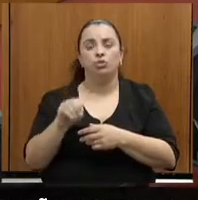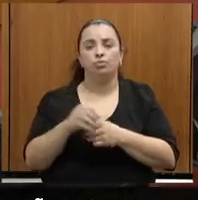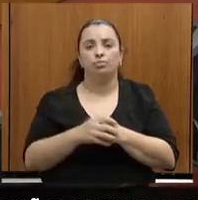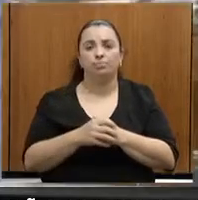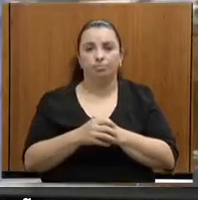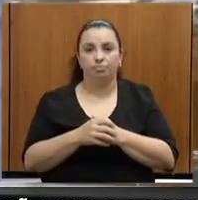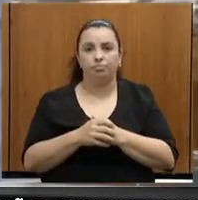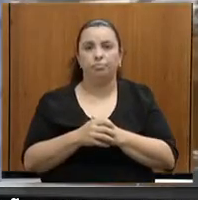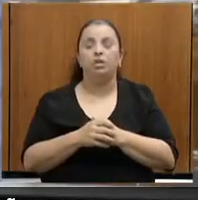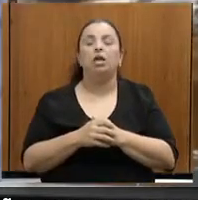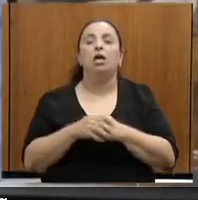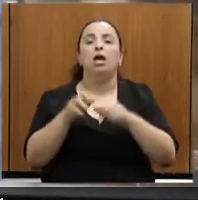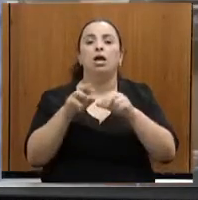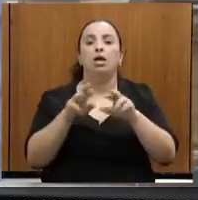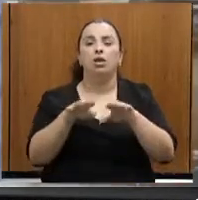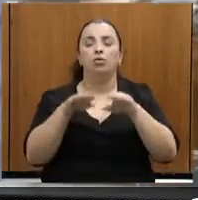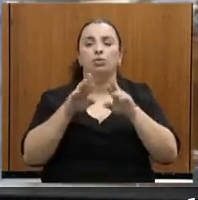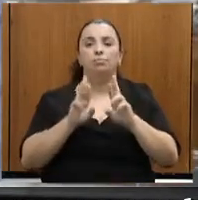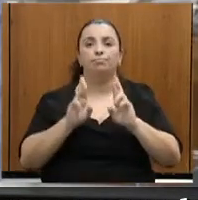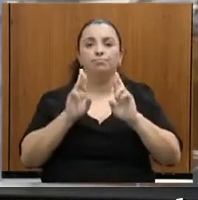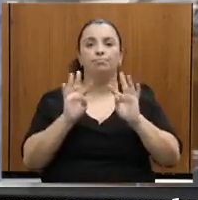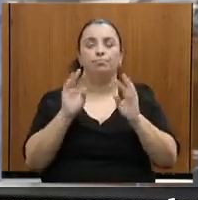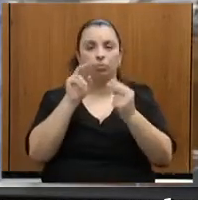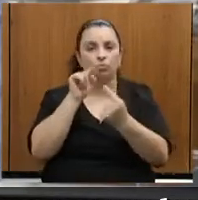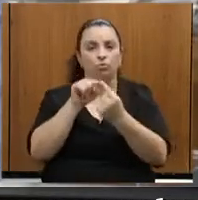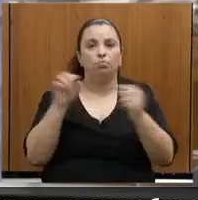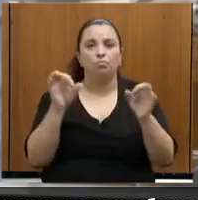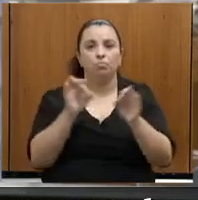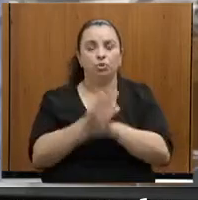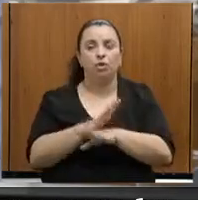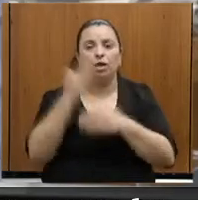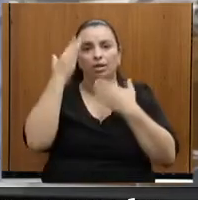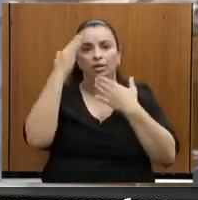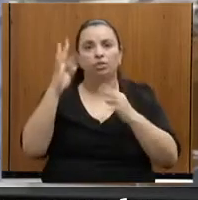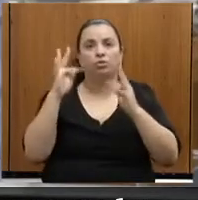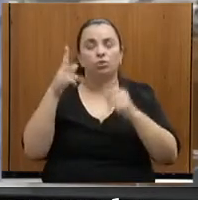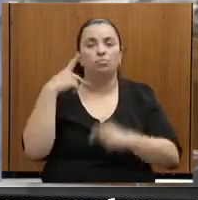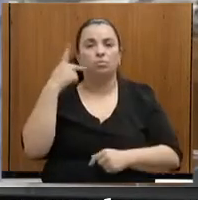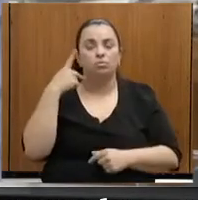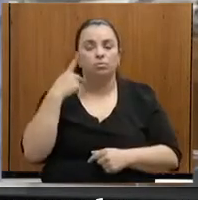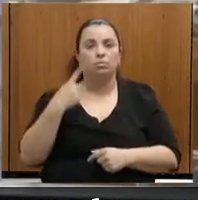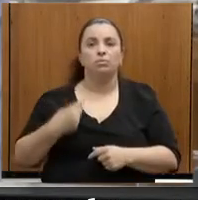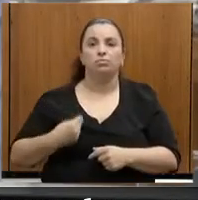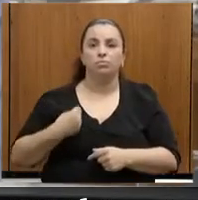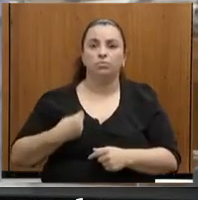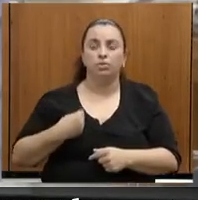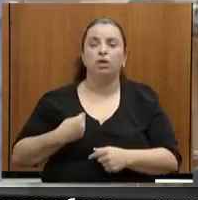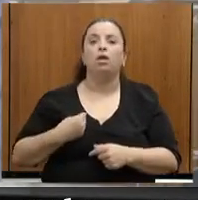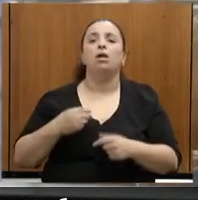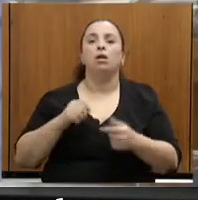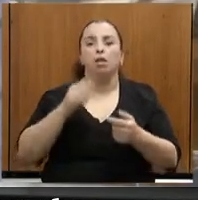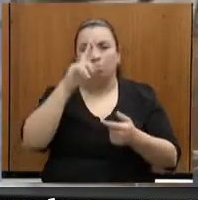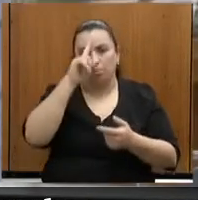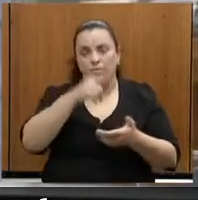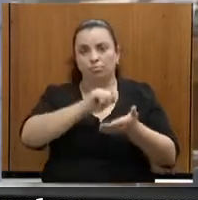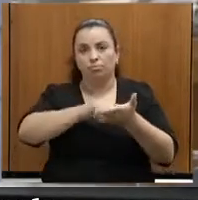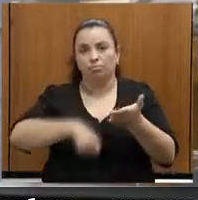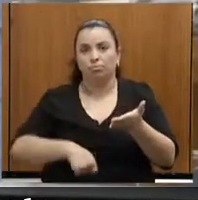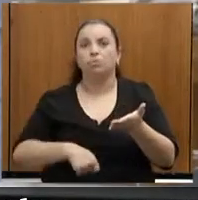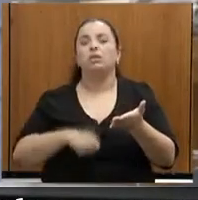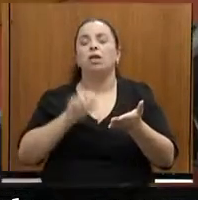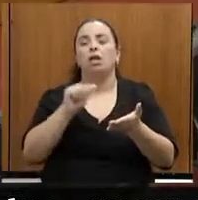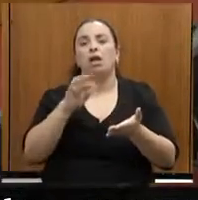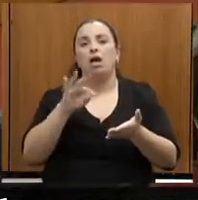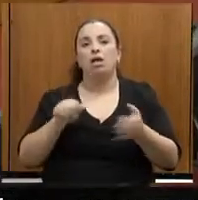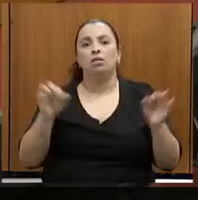Cumprida a finalidade da reunião, a presidência agradece a presença dos parlamentares, convidados do público, determina a lavatura da ata e encerra os trabalhos.